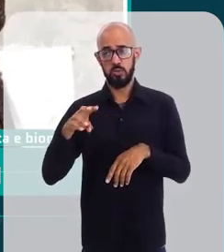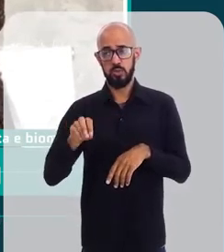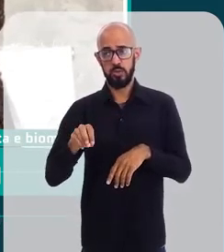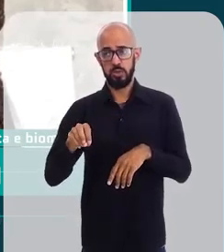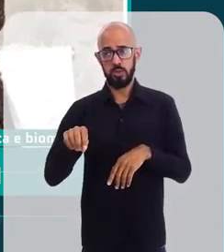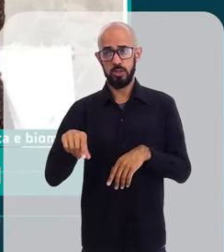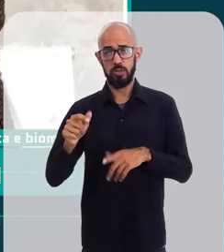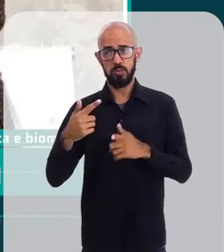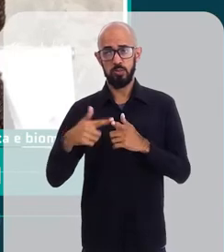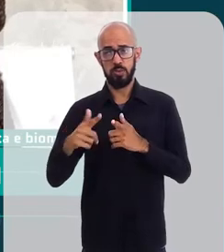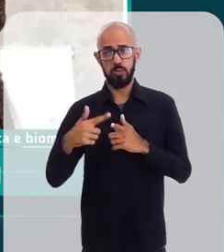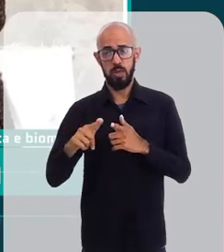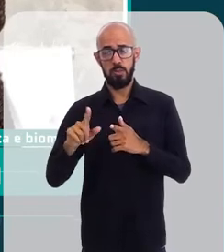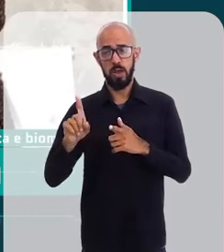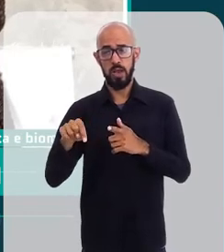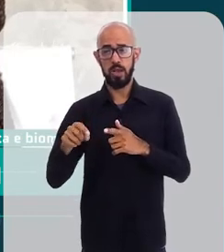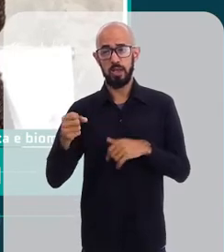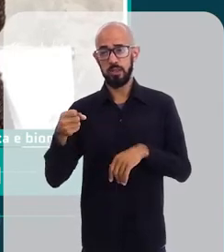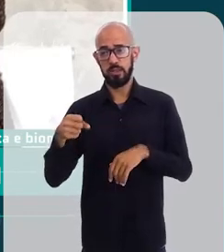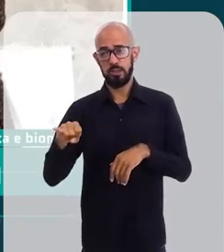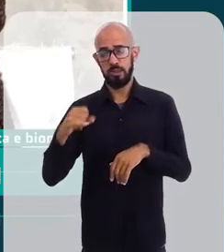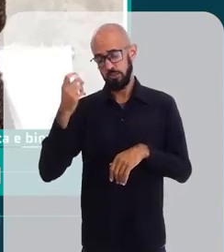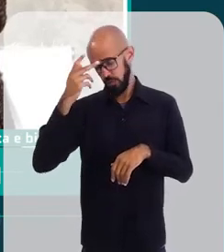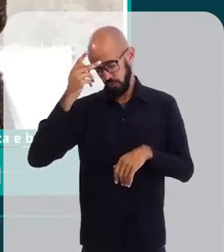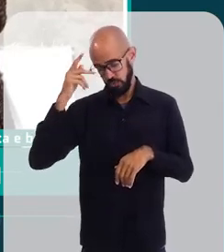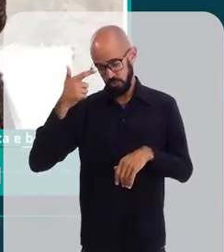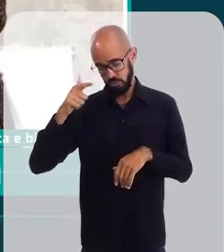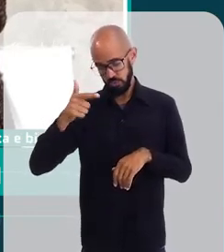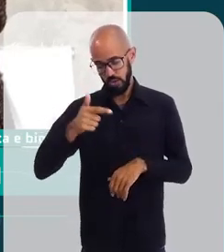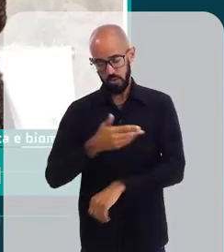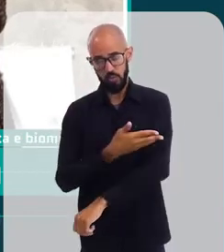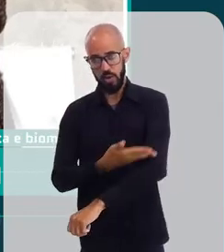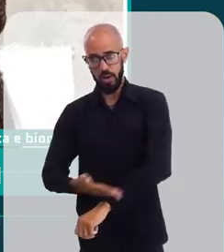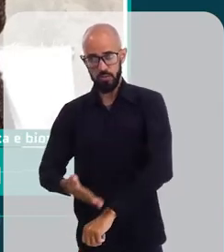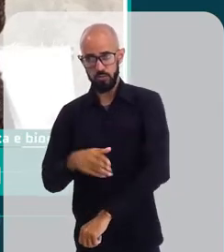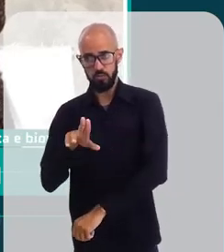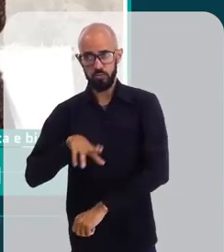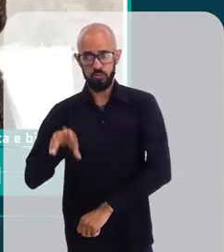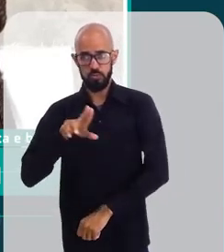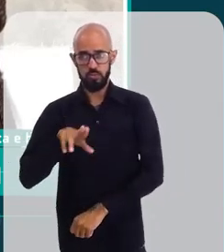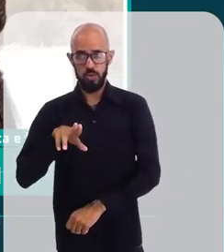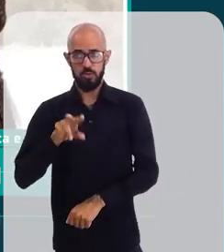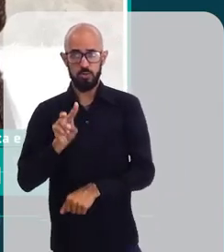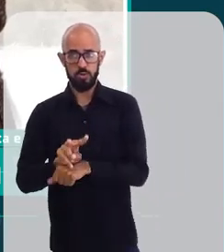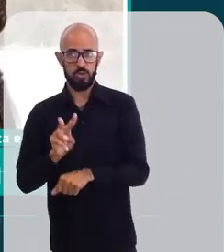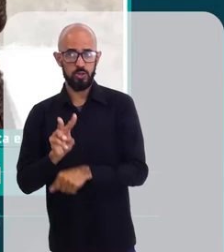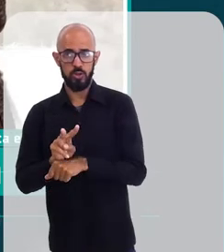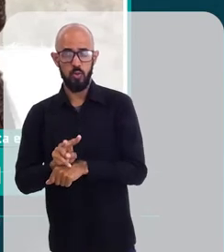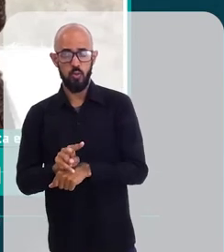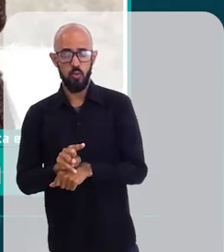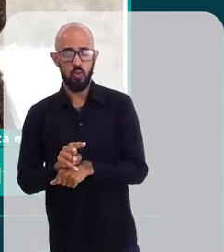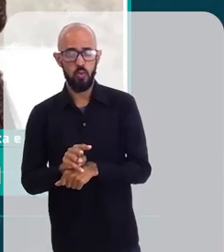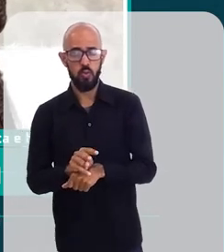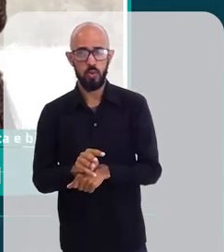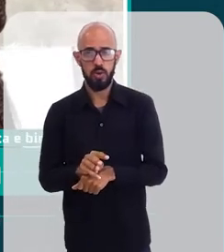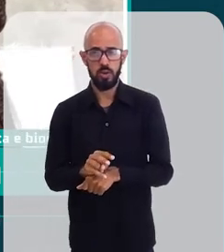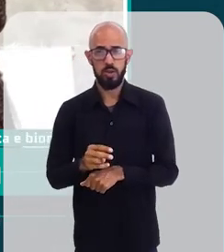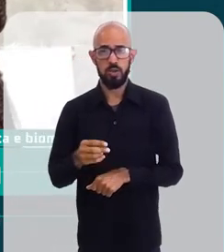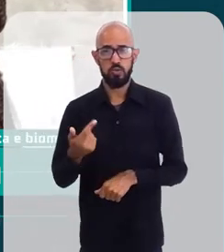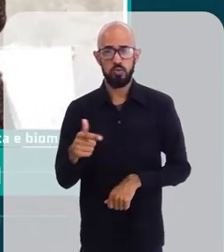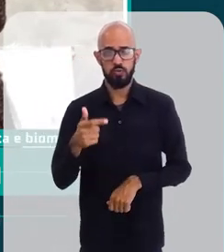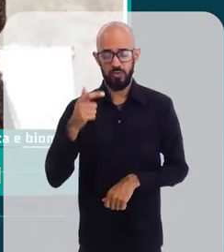30, grande problema é que se a pessoa não tem o hábito do uso do protetor e não tiver